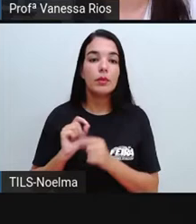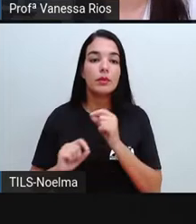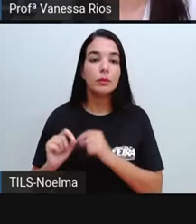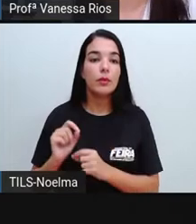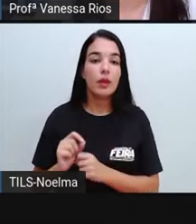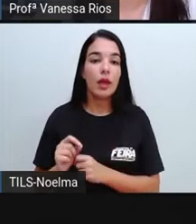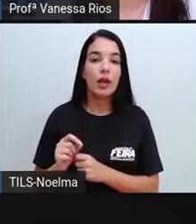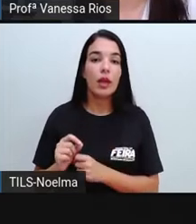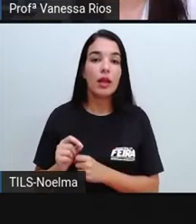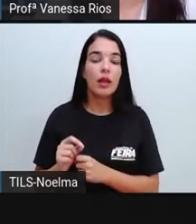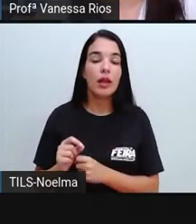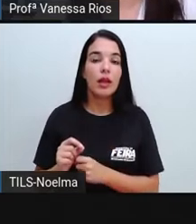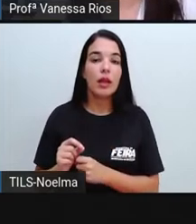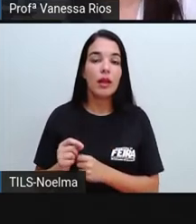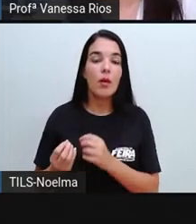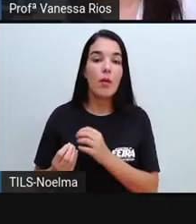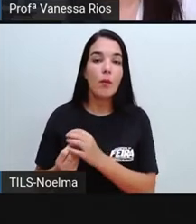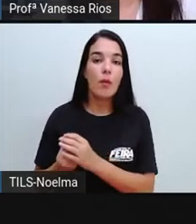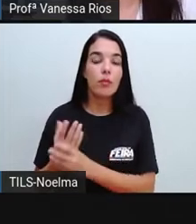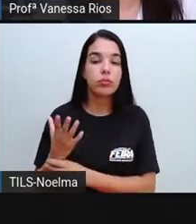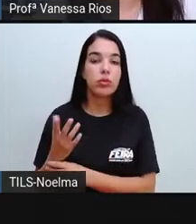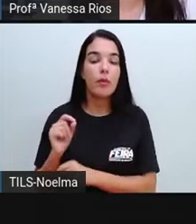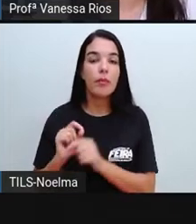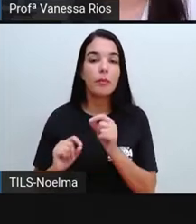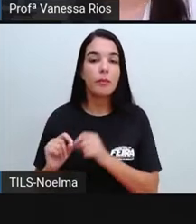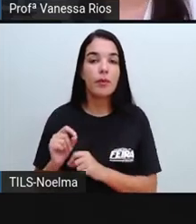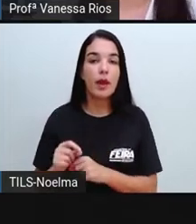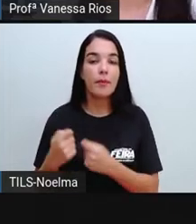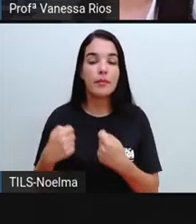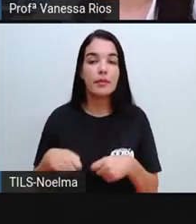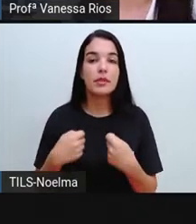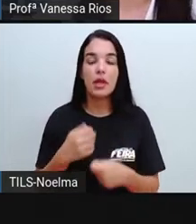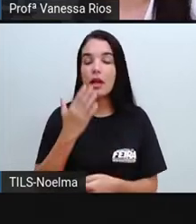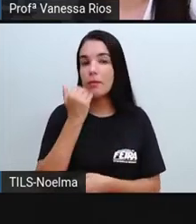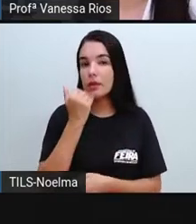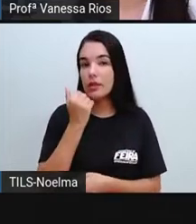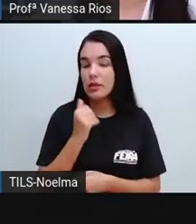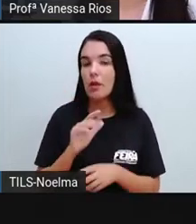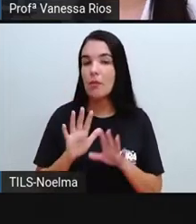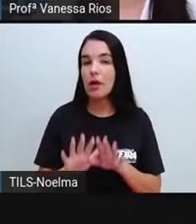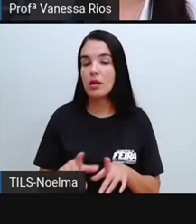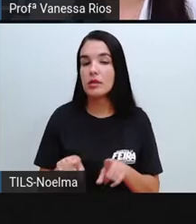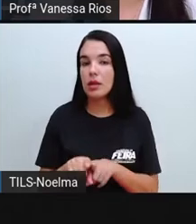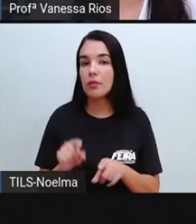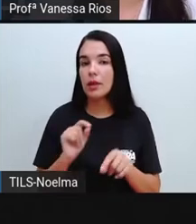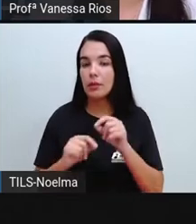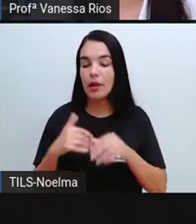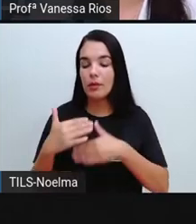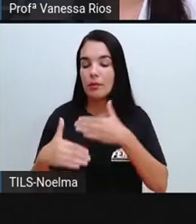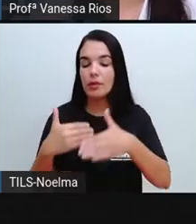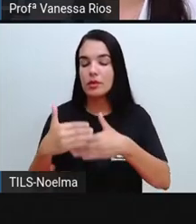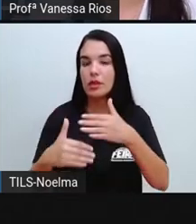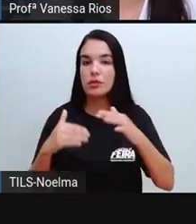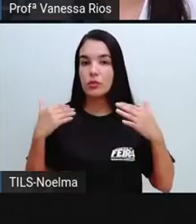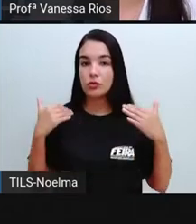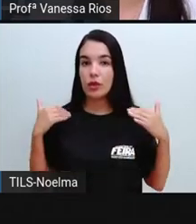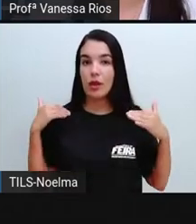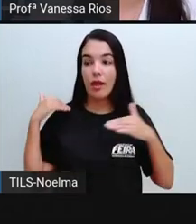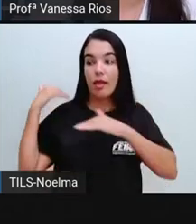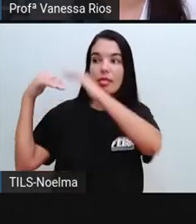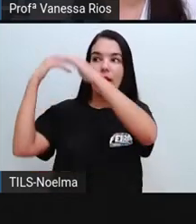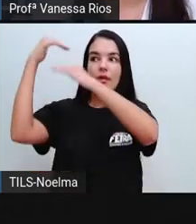surge para suprir necessidades de alimentação, mas a gente também já viu que no seu processo de evolução, né? De